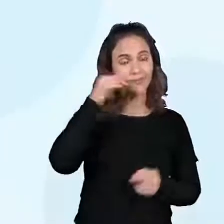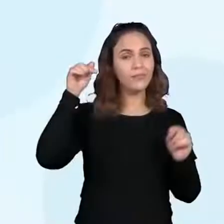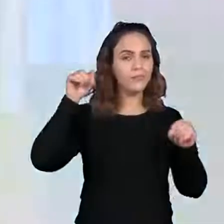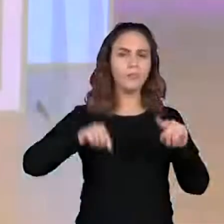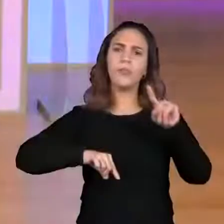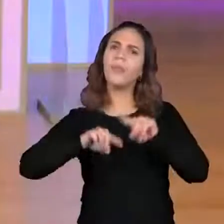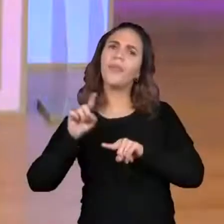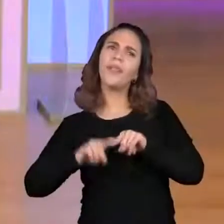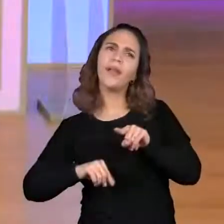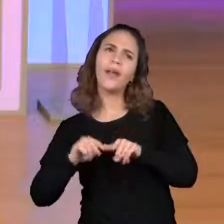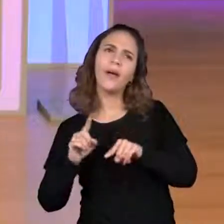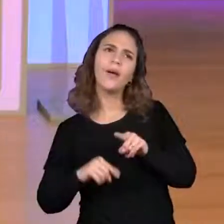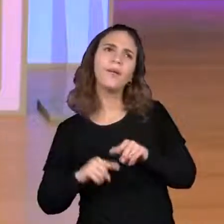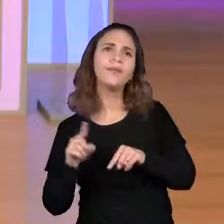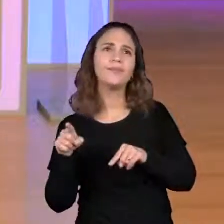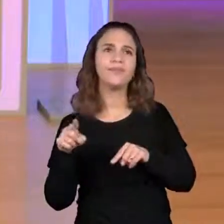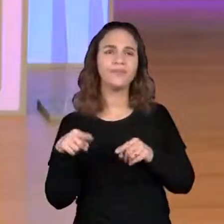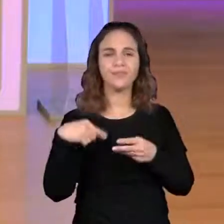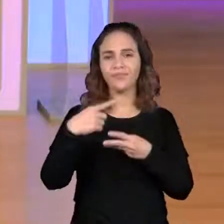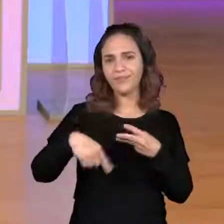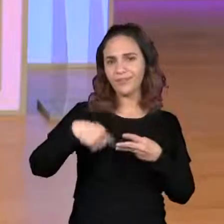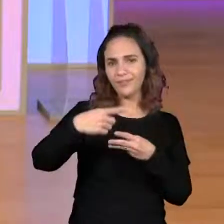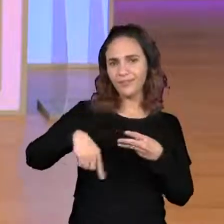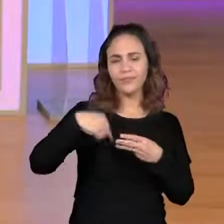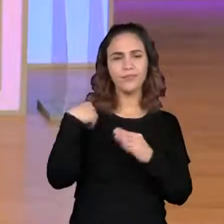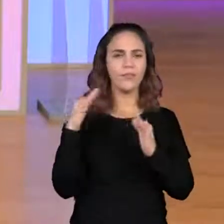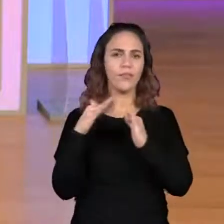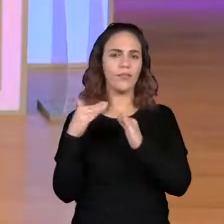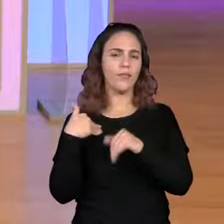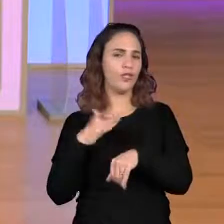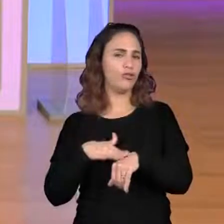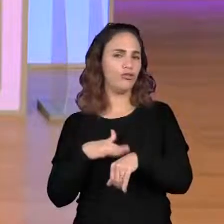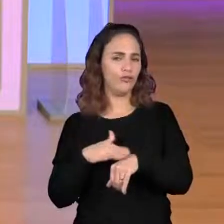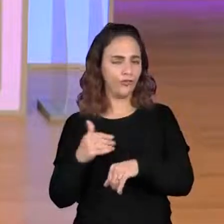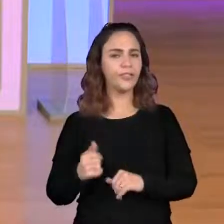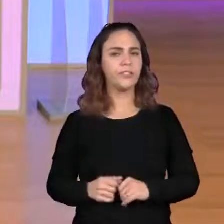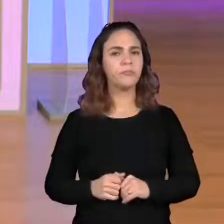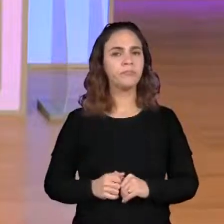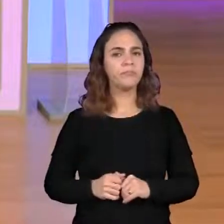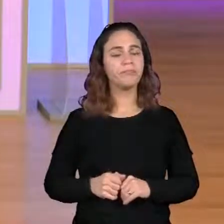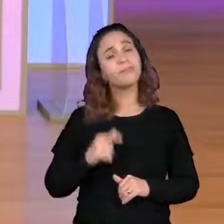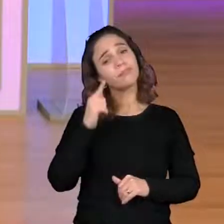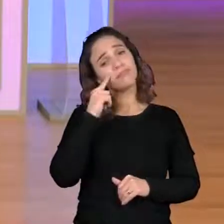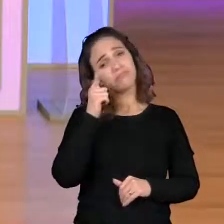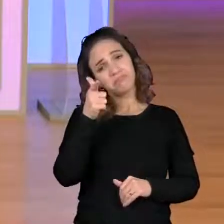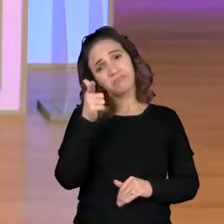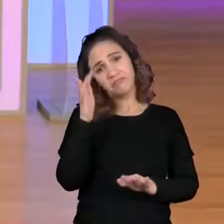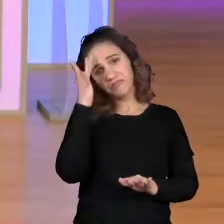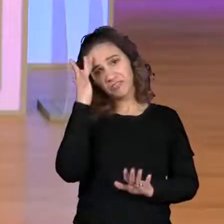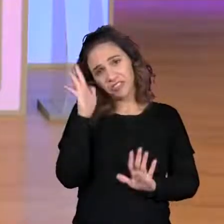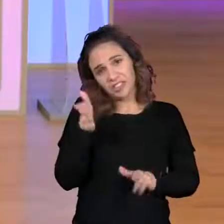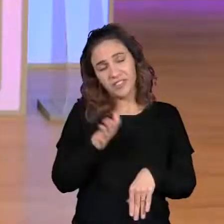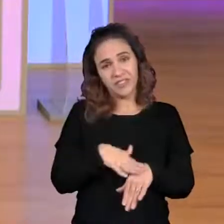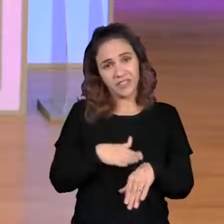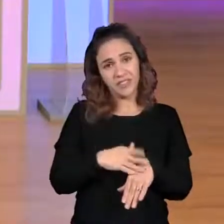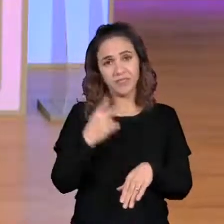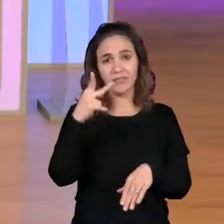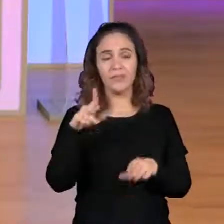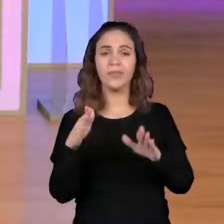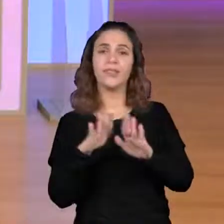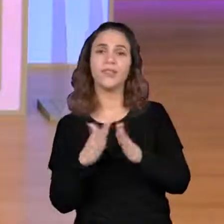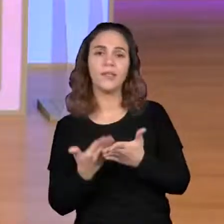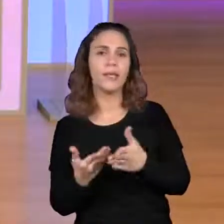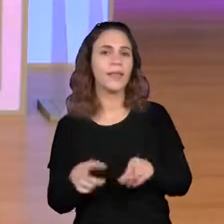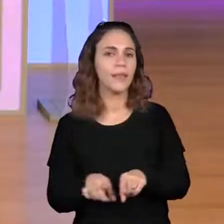materiais recicláveis aí que eu tinha em casa, tá? E provavelmente vocês já construíram um guinomon aí na sua